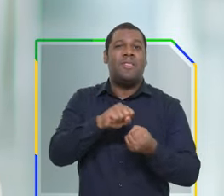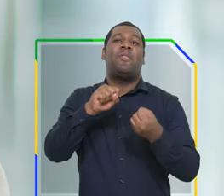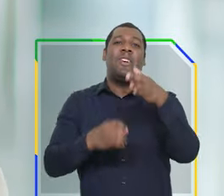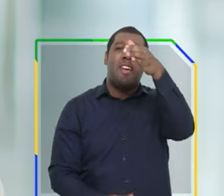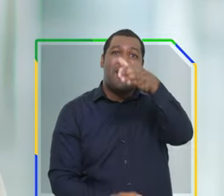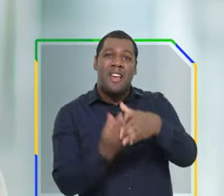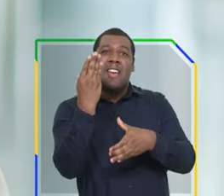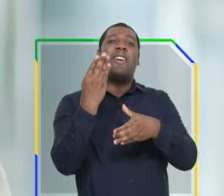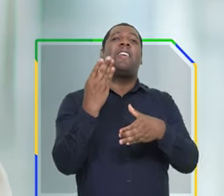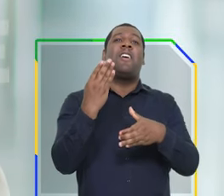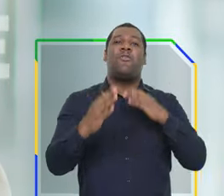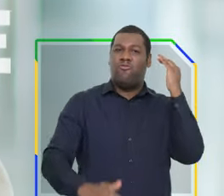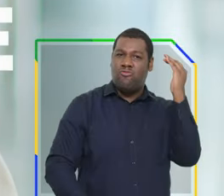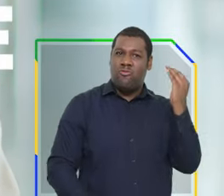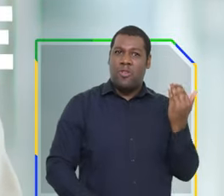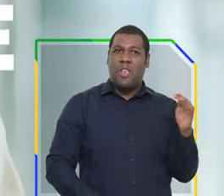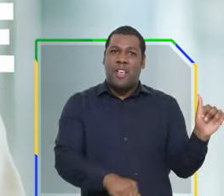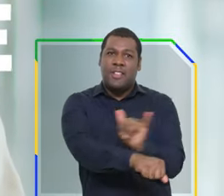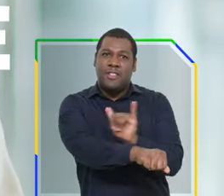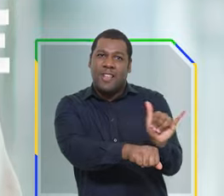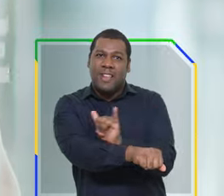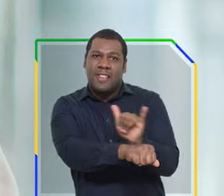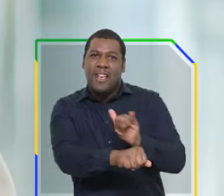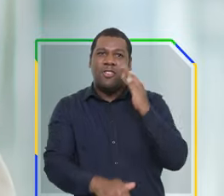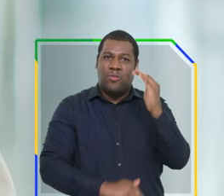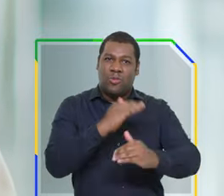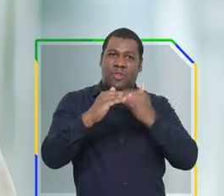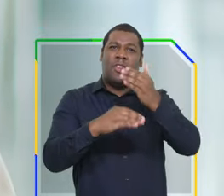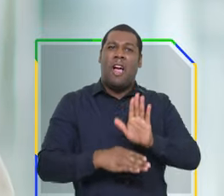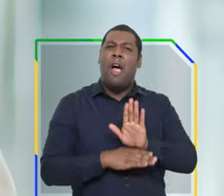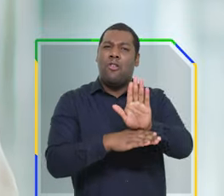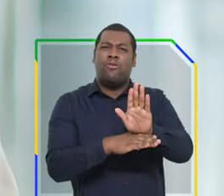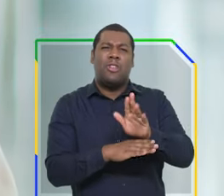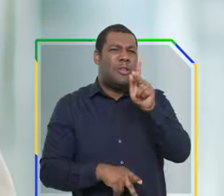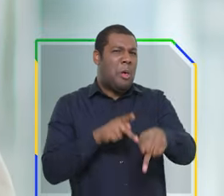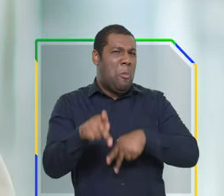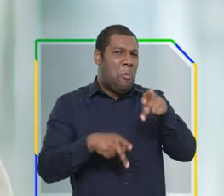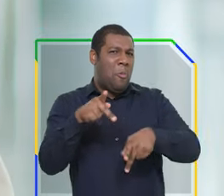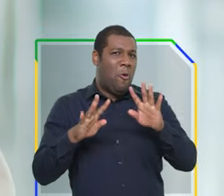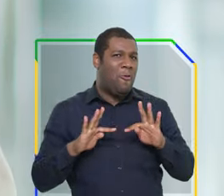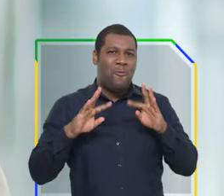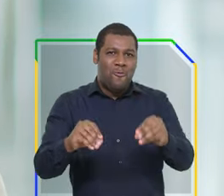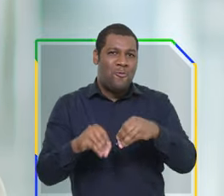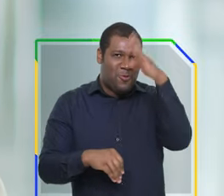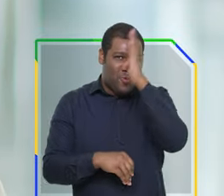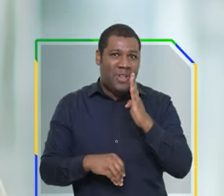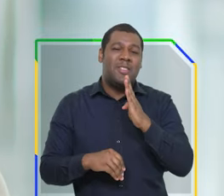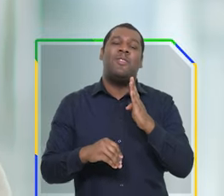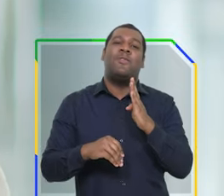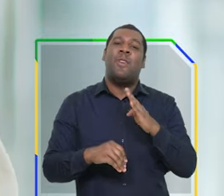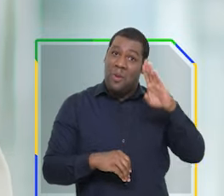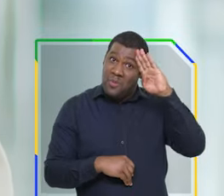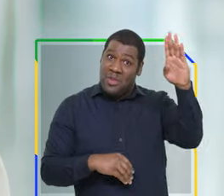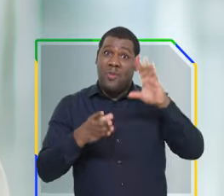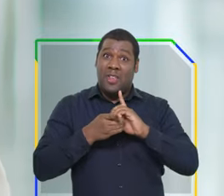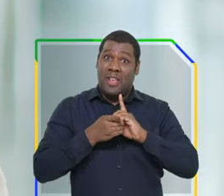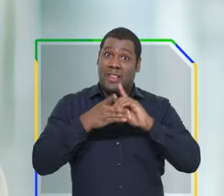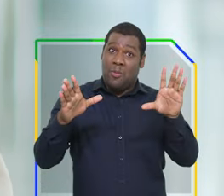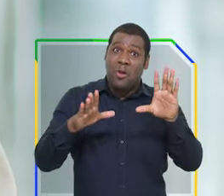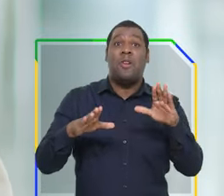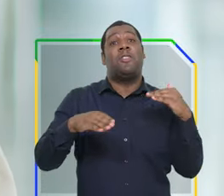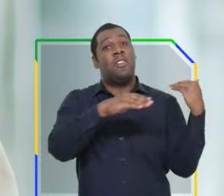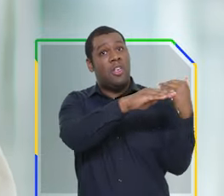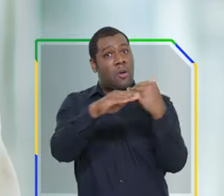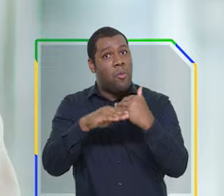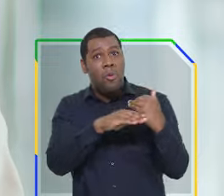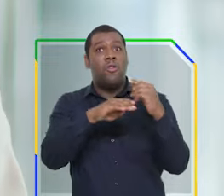e criar um ciclo de prosperidade em benefício de todos os brasileiros e brasileiras com democracia, redução